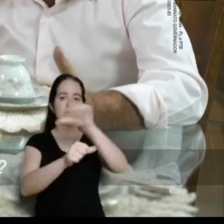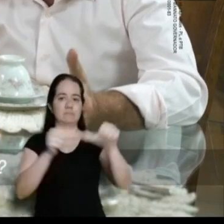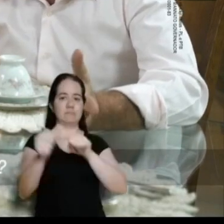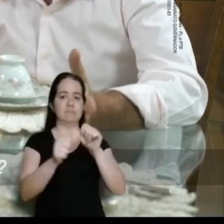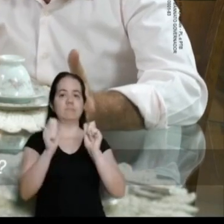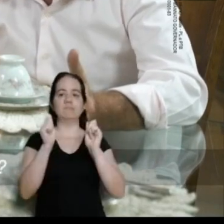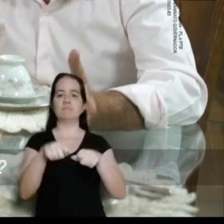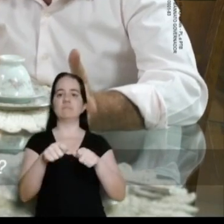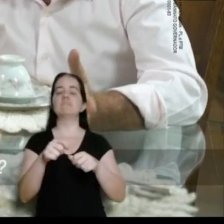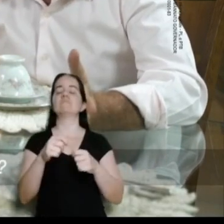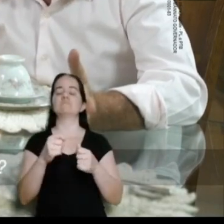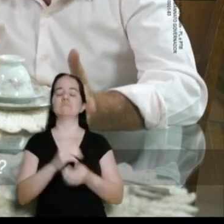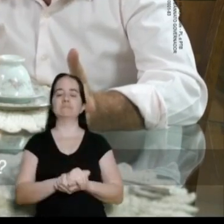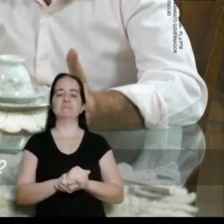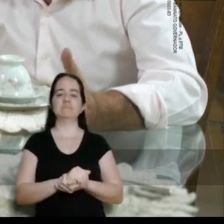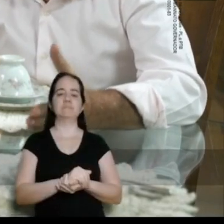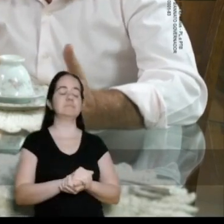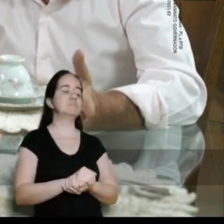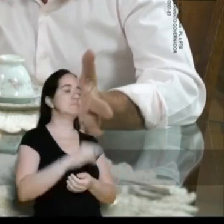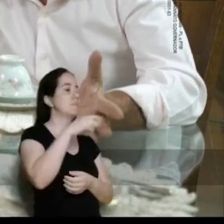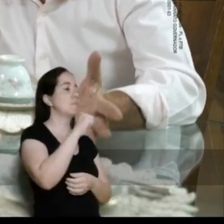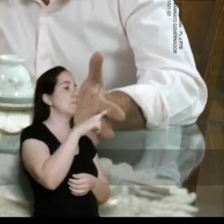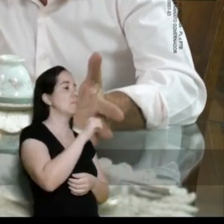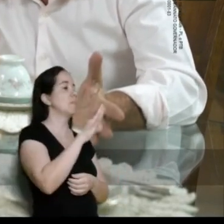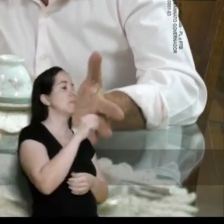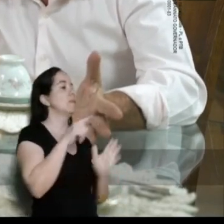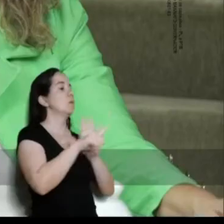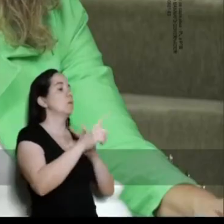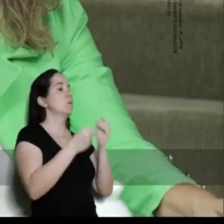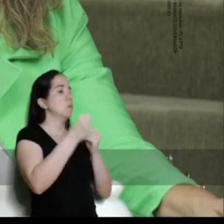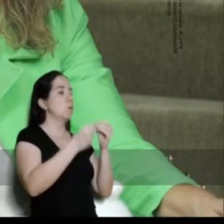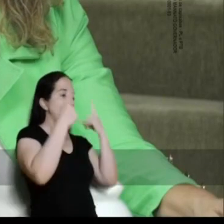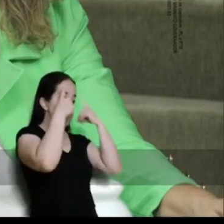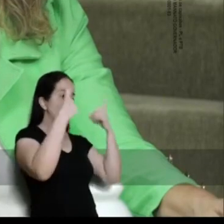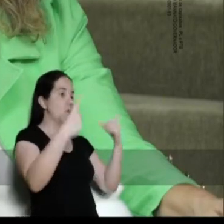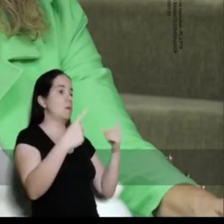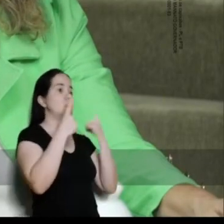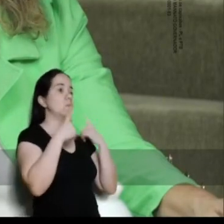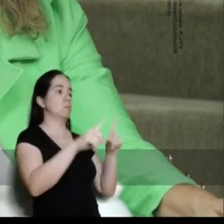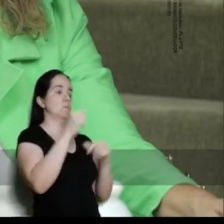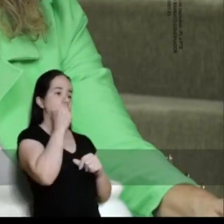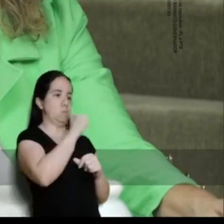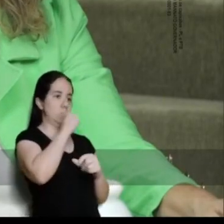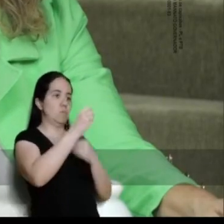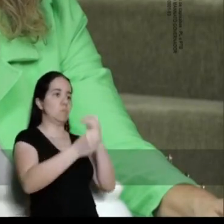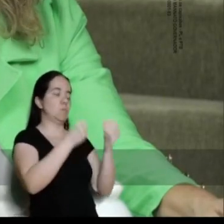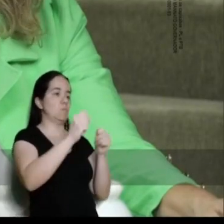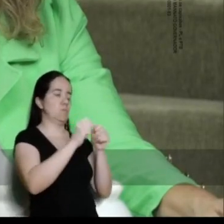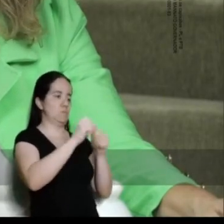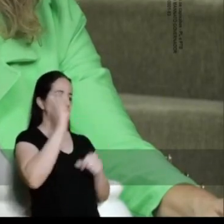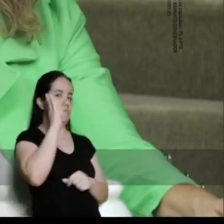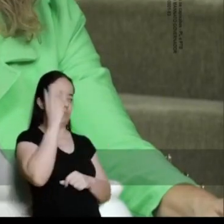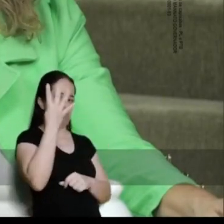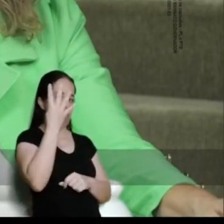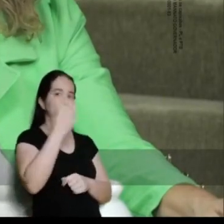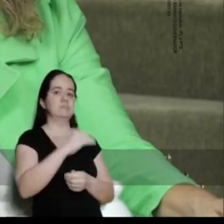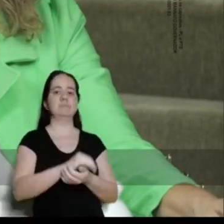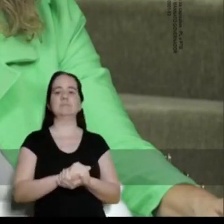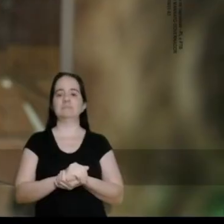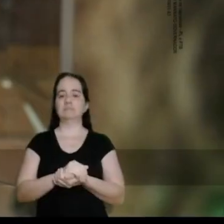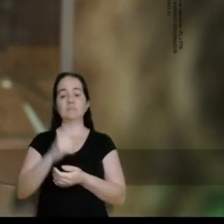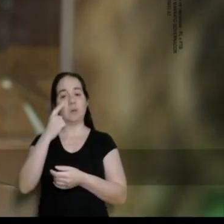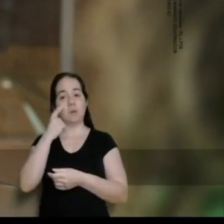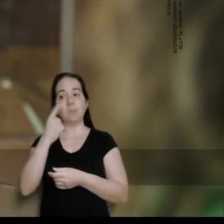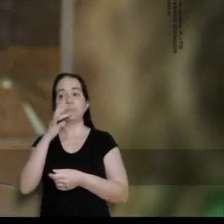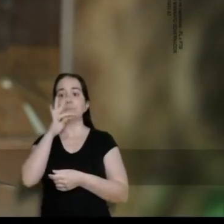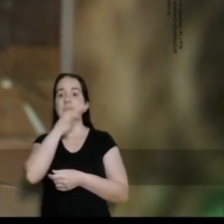Nós vamos incentivar essa mudança, né? Não dá para ficar do jeito que está. Manato, e a violência contra a mulher? Como que se resolve esse drama?